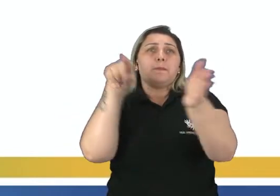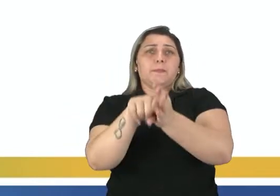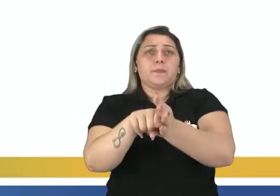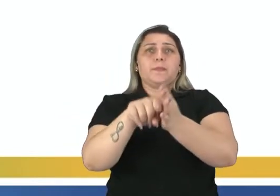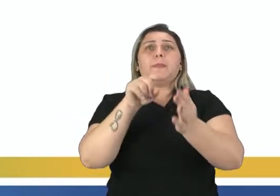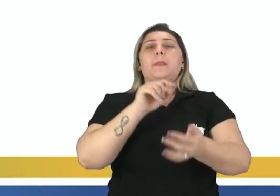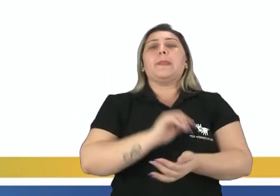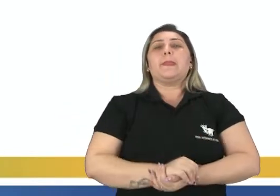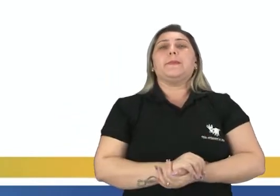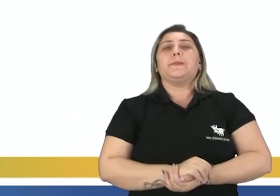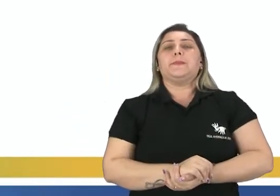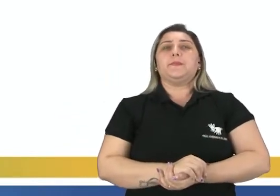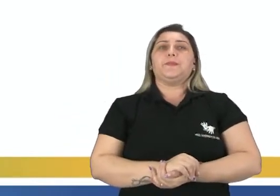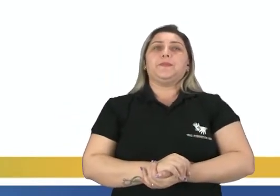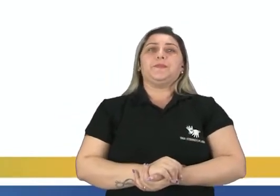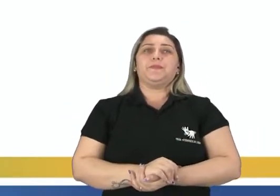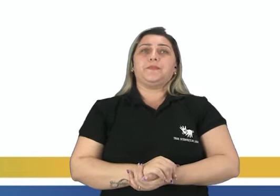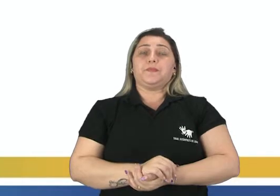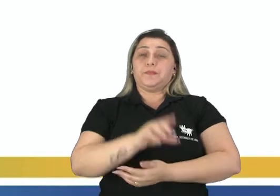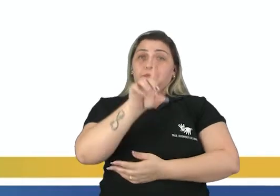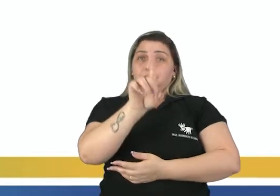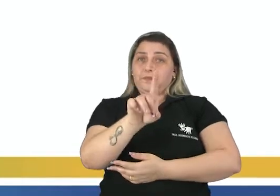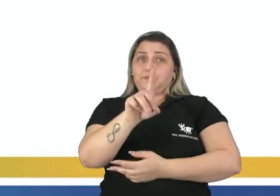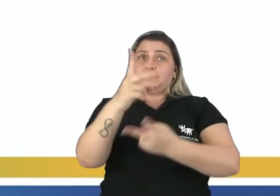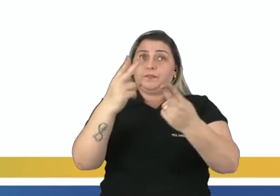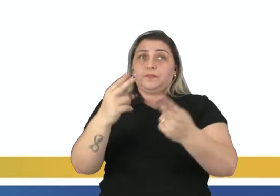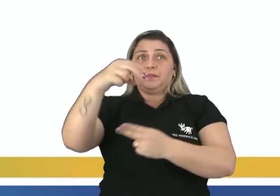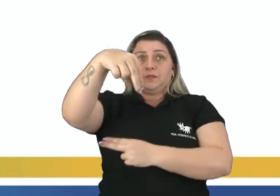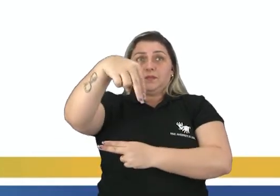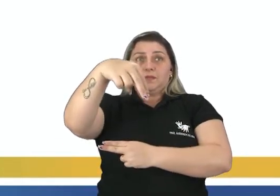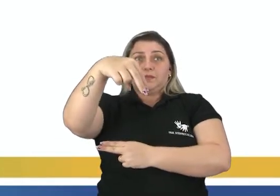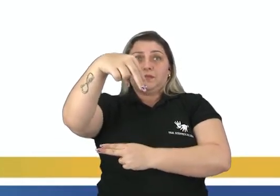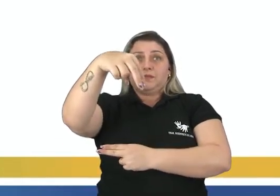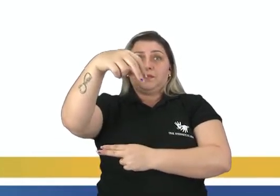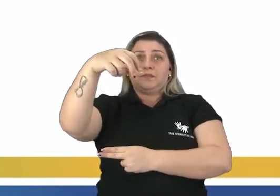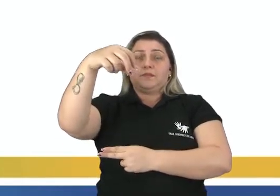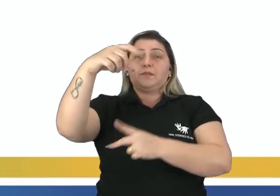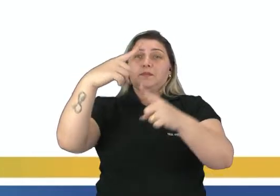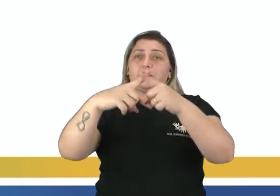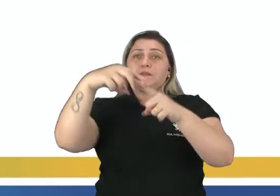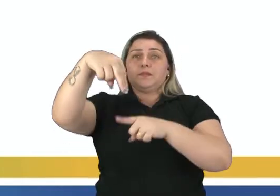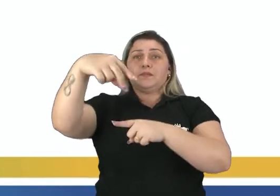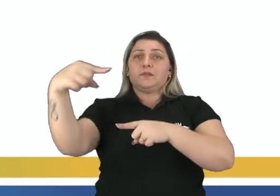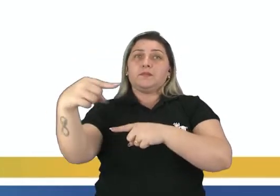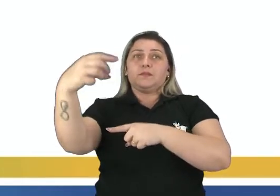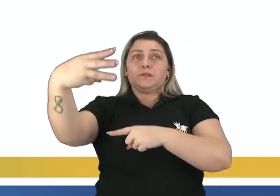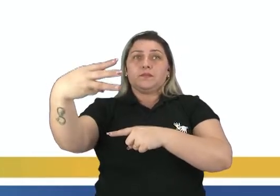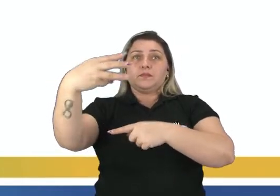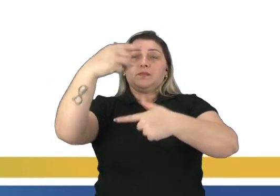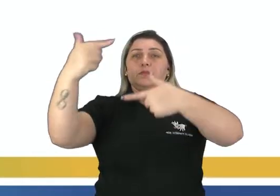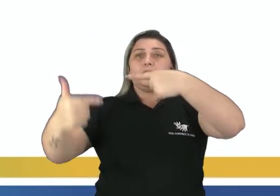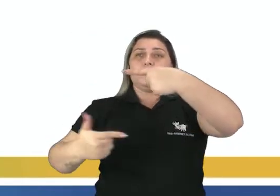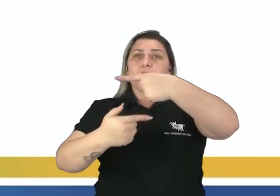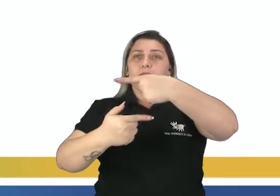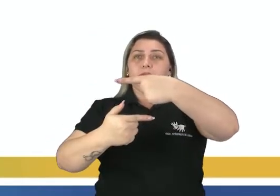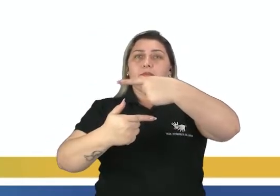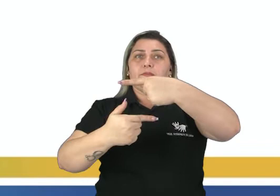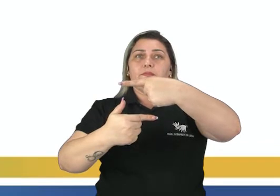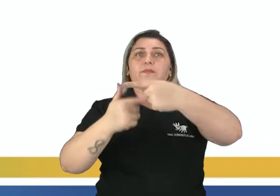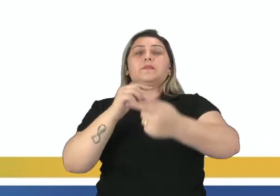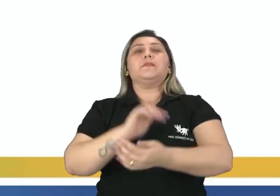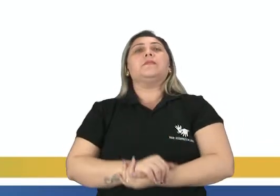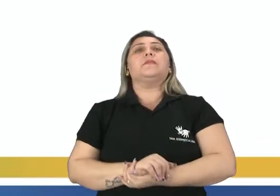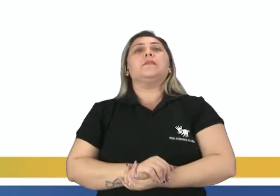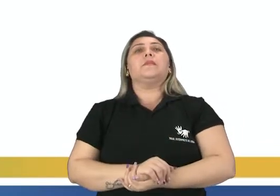pergunta, nós devemos fazer D igual a N vezes N menos três sobre